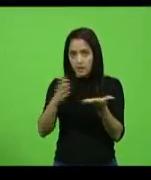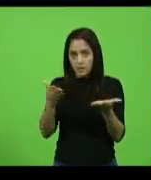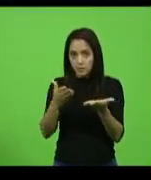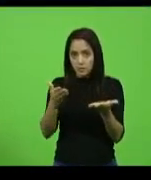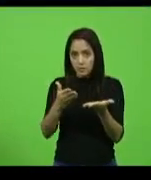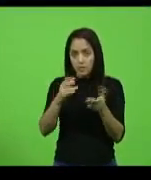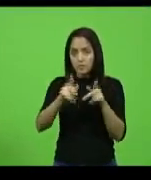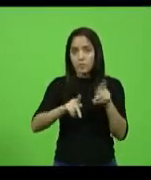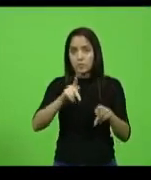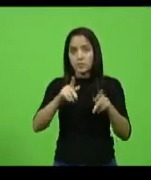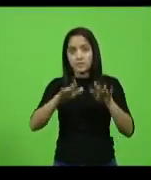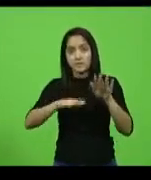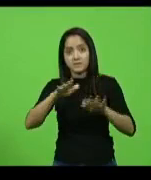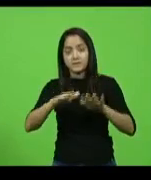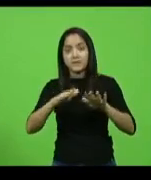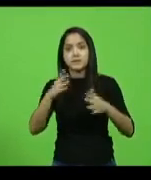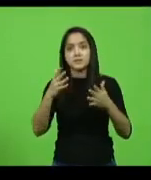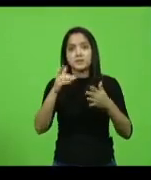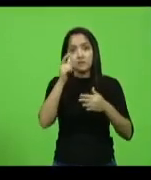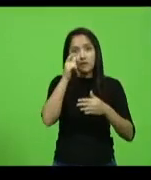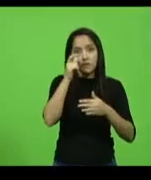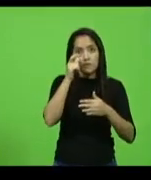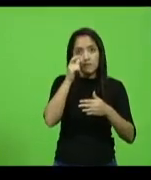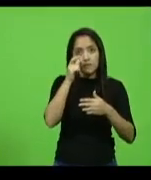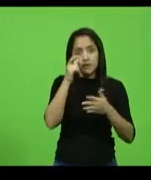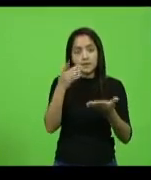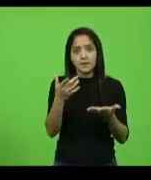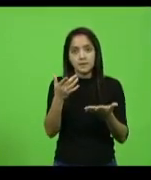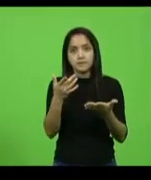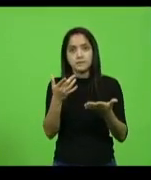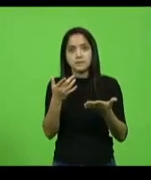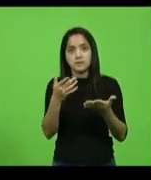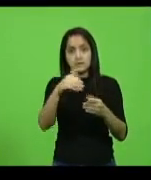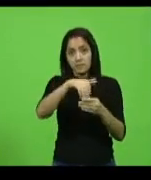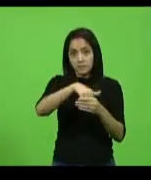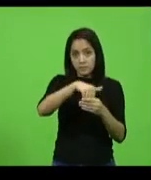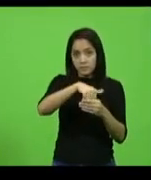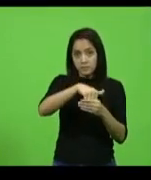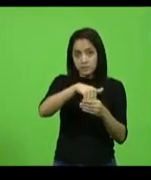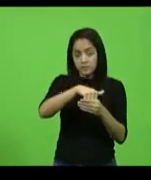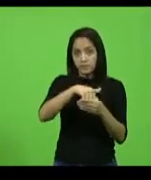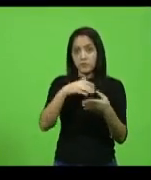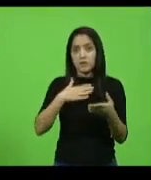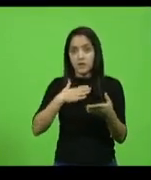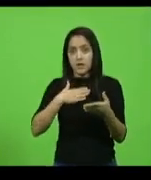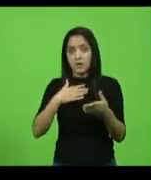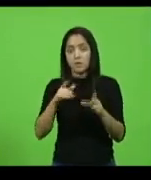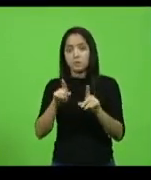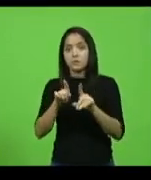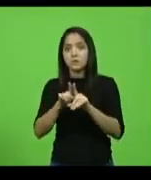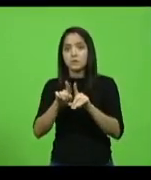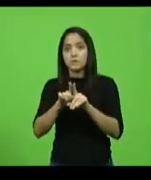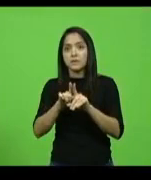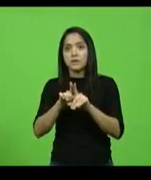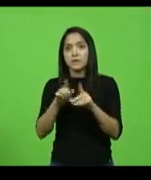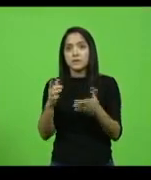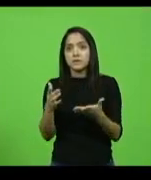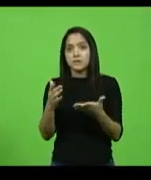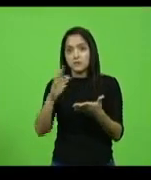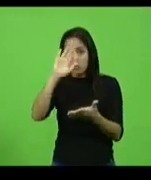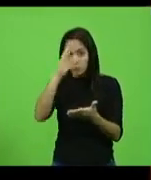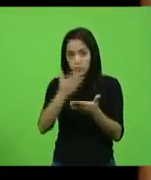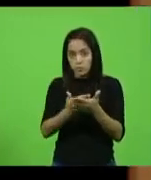população às vezes fica acompanhando essa coincidência de votos. E eu também entendia que o nosso líder,